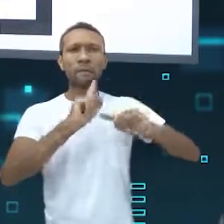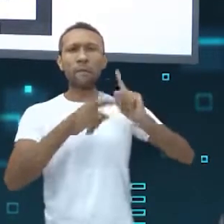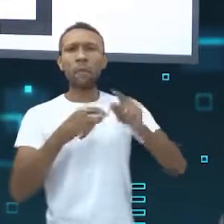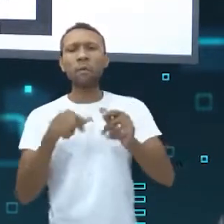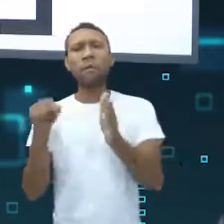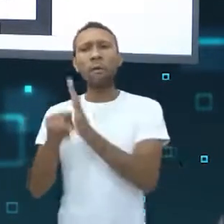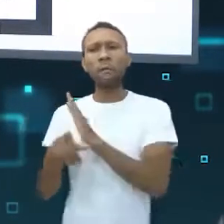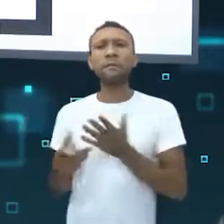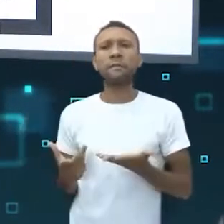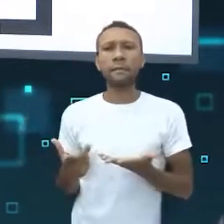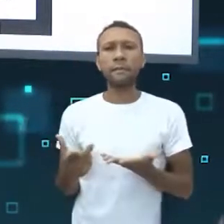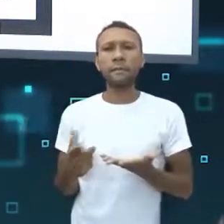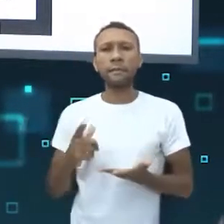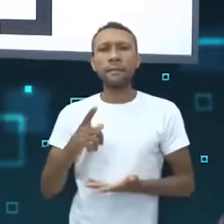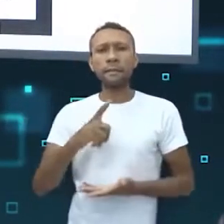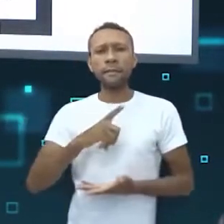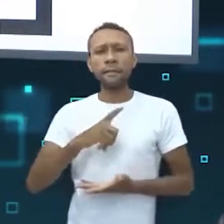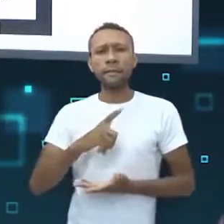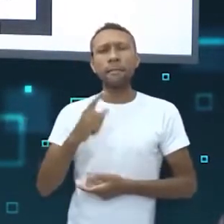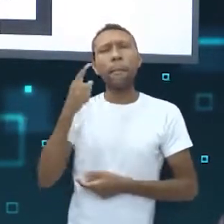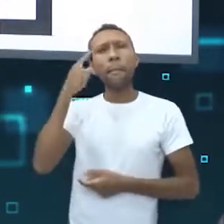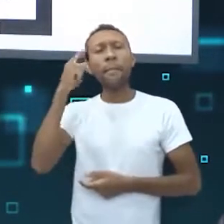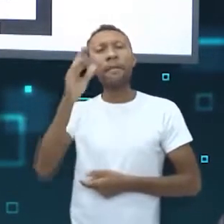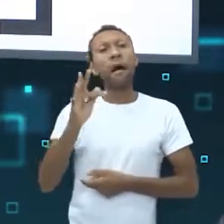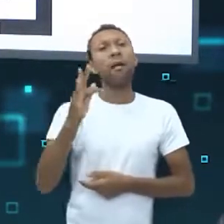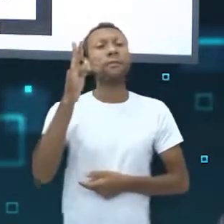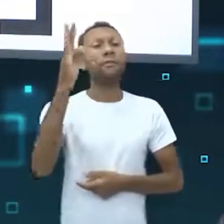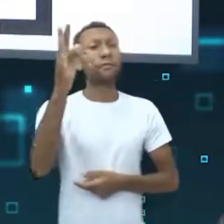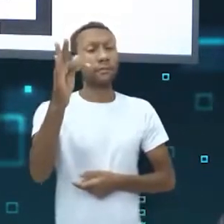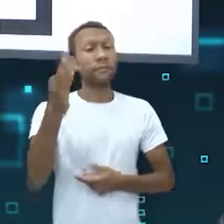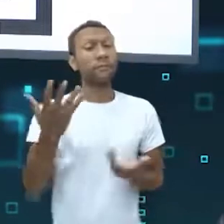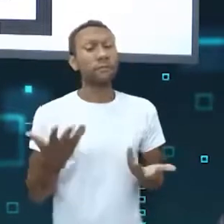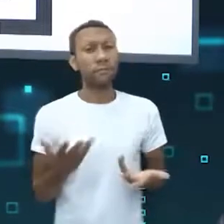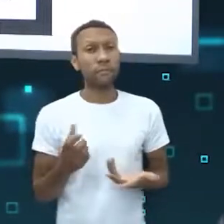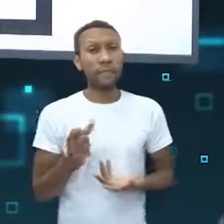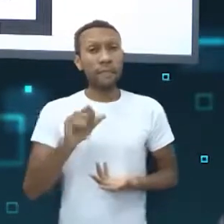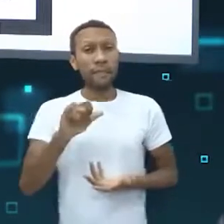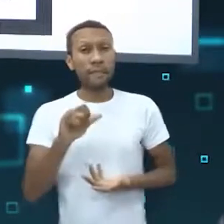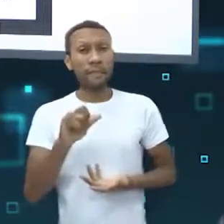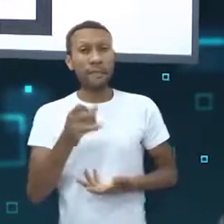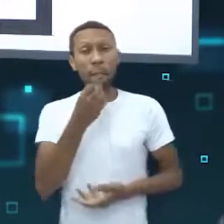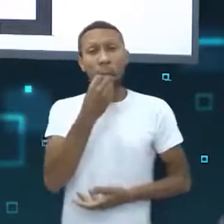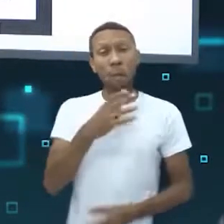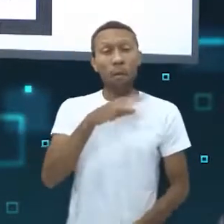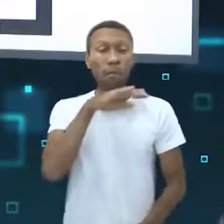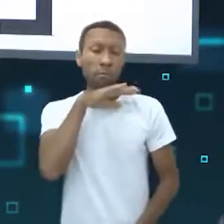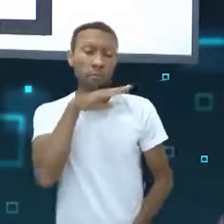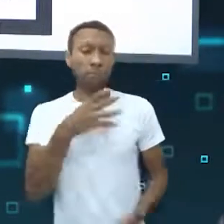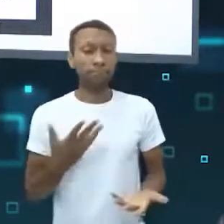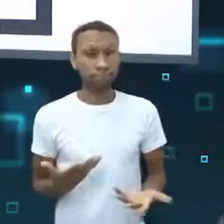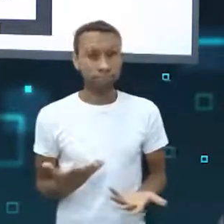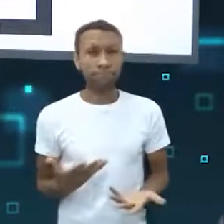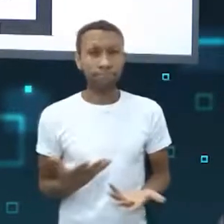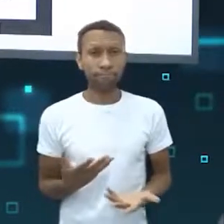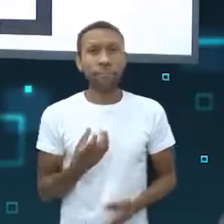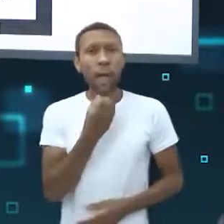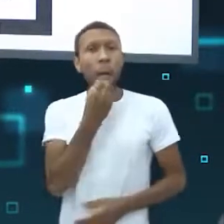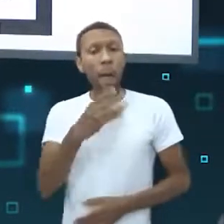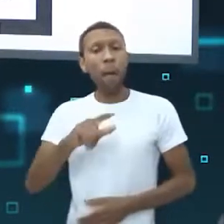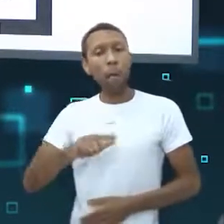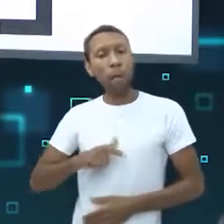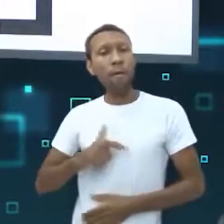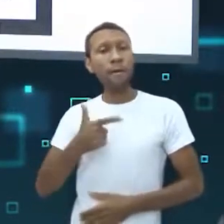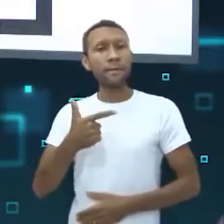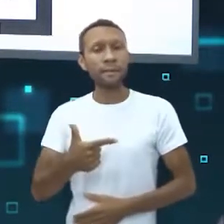perguntar, pense se isso pode trazer consequências negativas para a imagem ou o futuro dela. Isso é um bom exemplo de